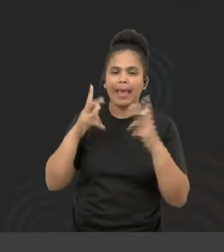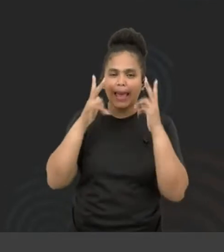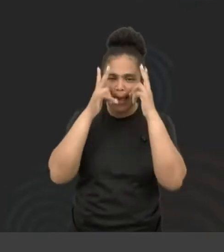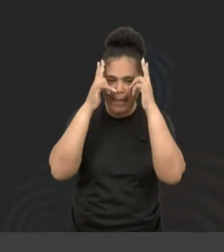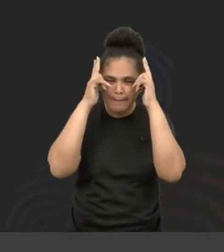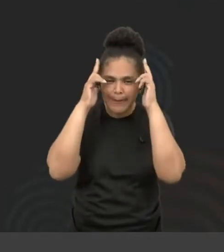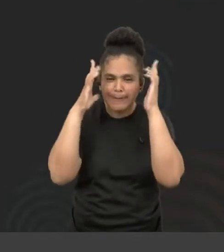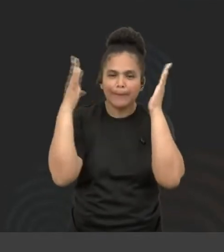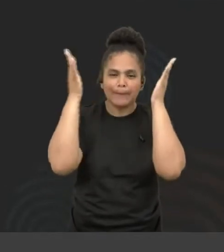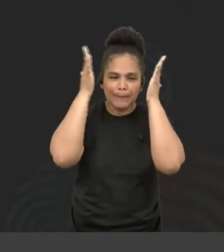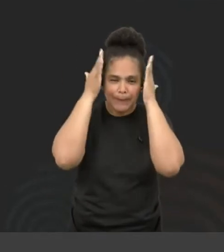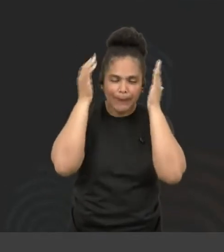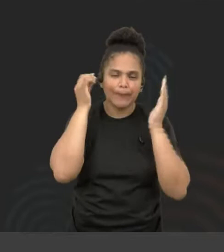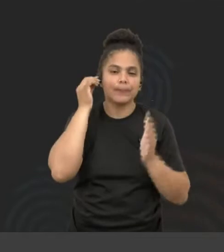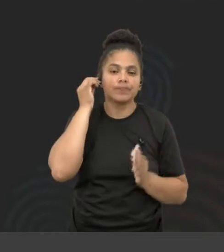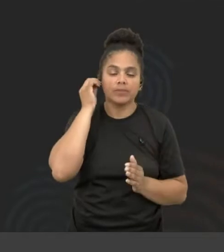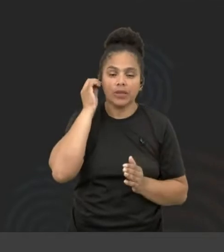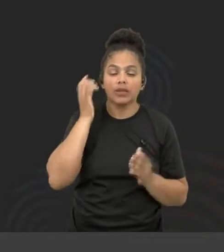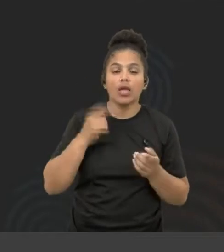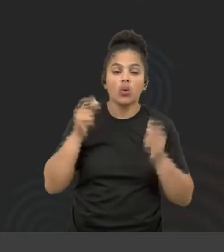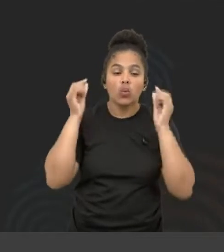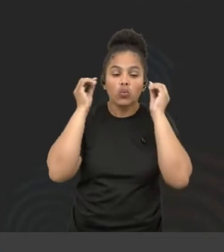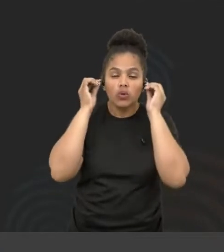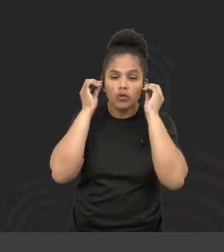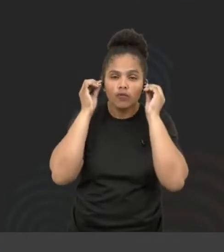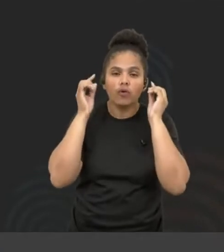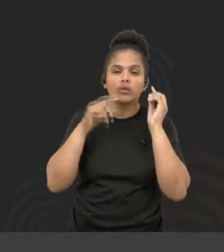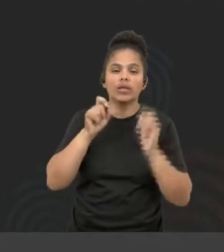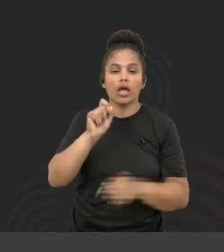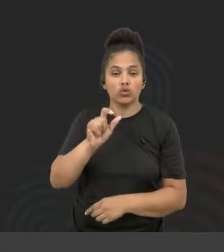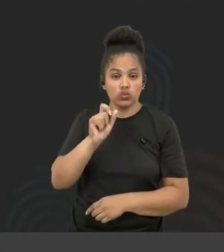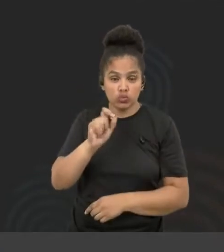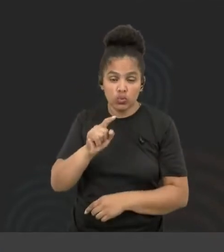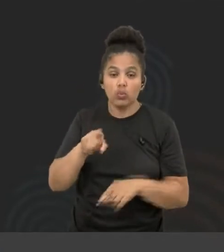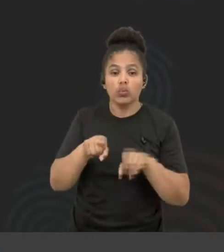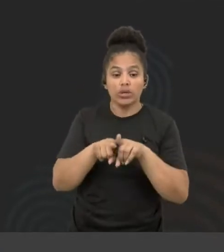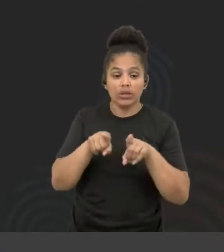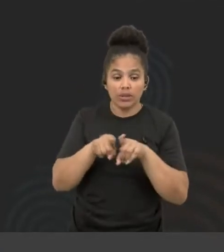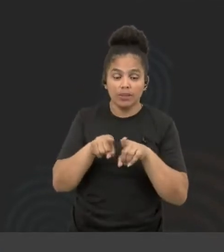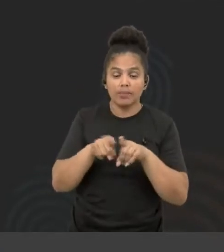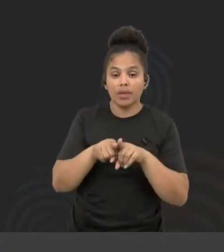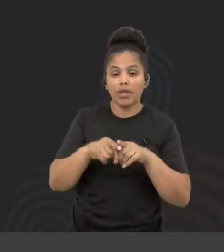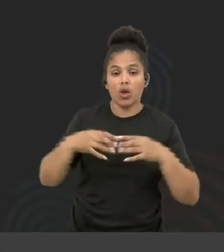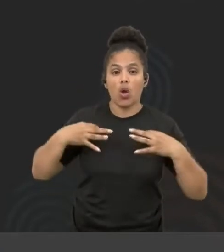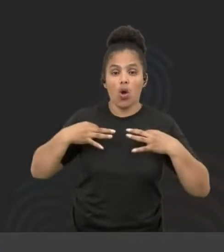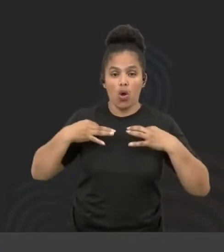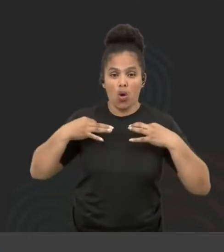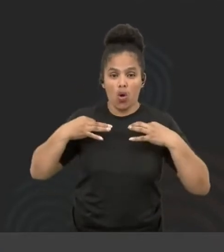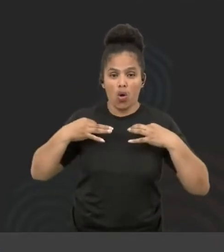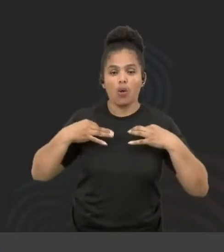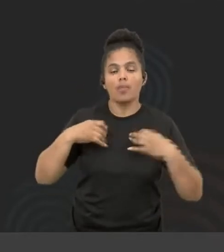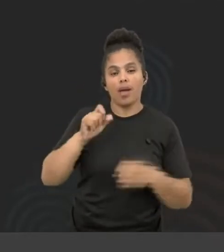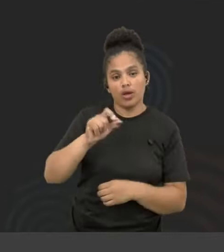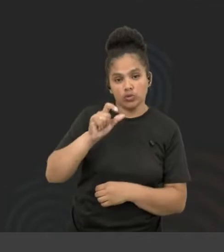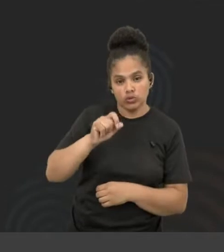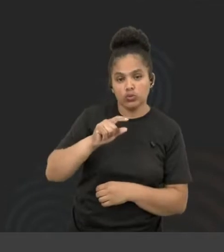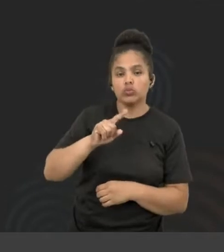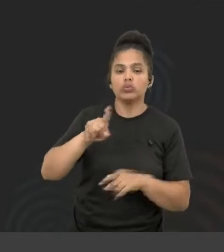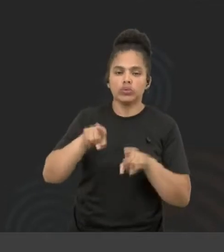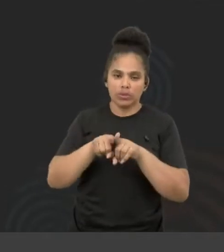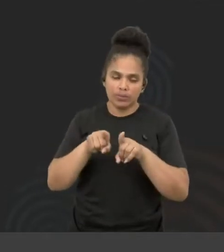baixinho. Estou usando um fone de ouvido azul e estou vestindo uma camisa azul e branca.